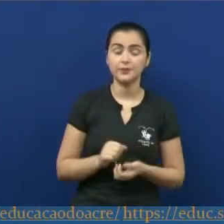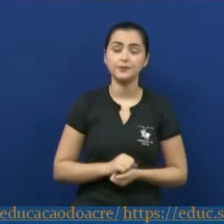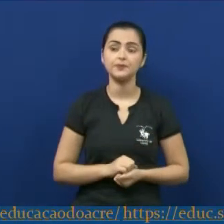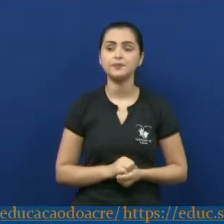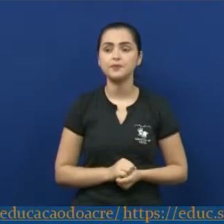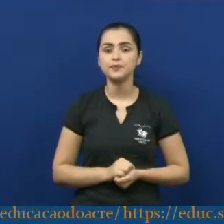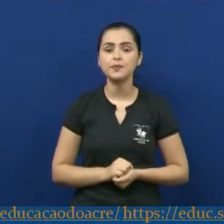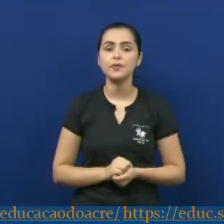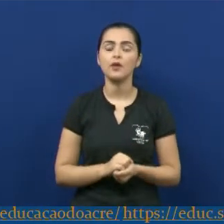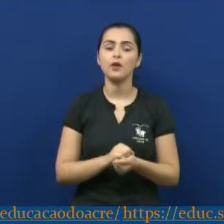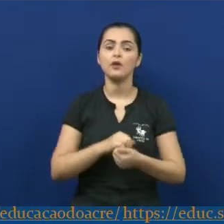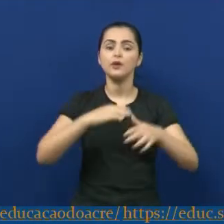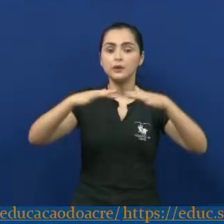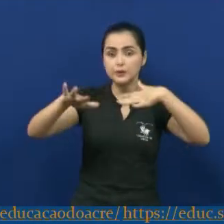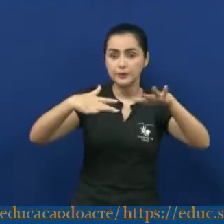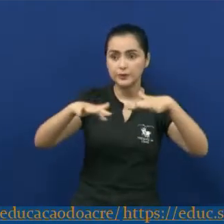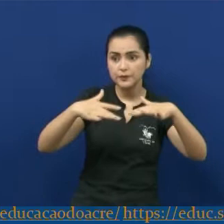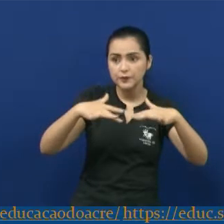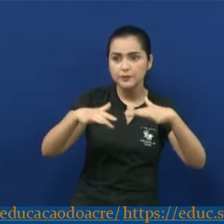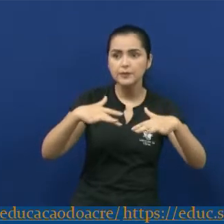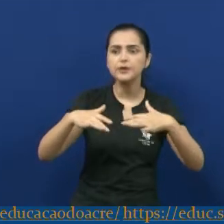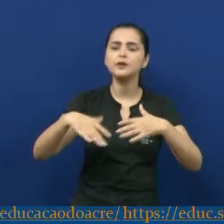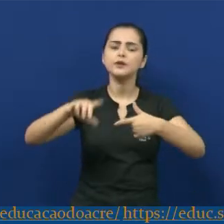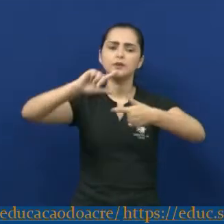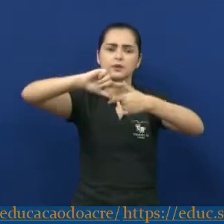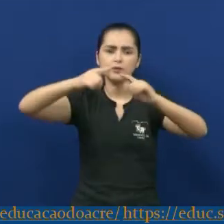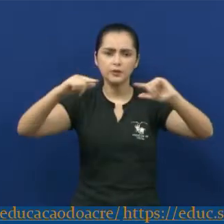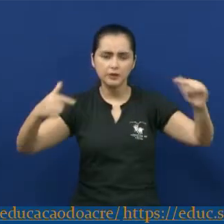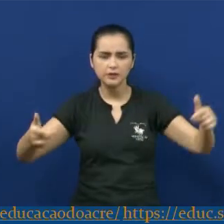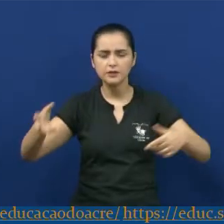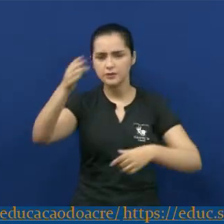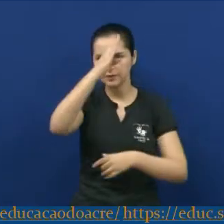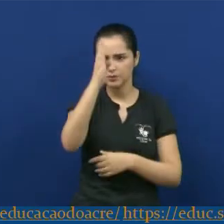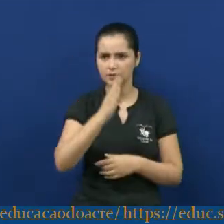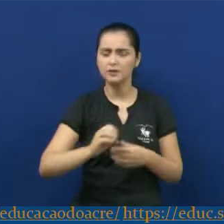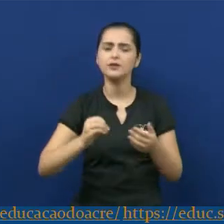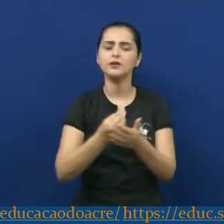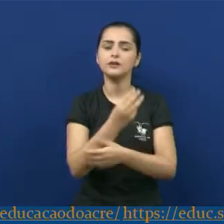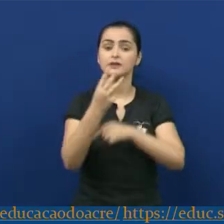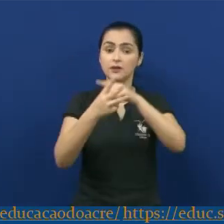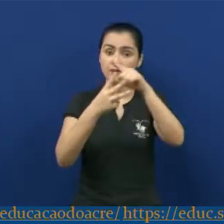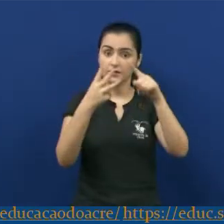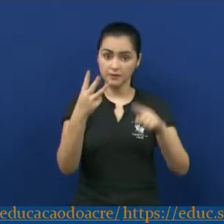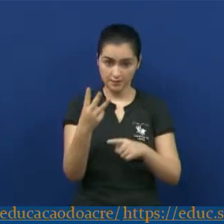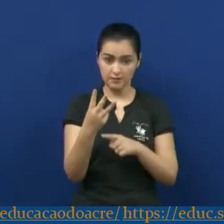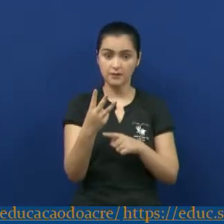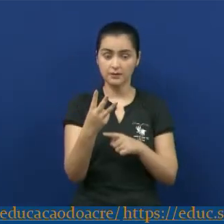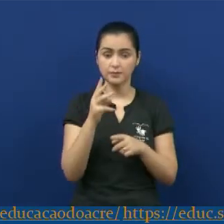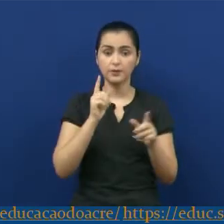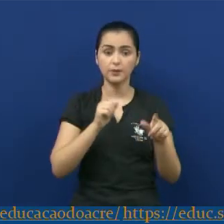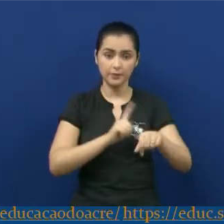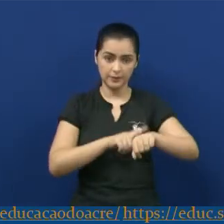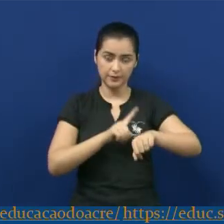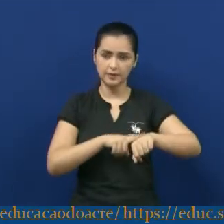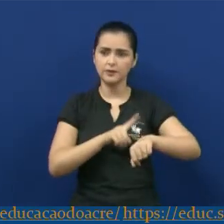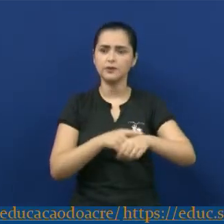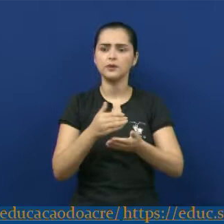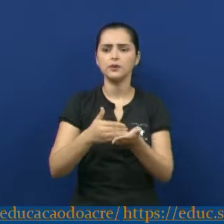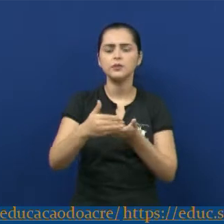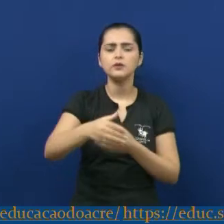o movimento modernista no Brasil ocorreu em três fases, que vão de